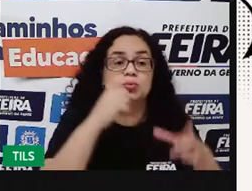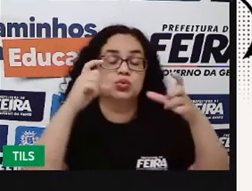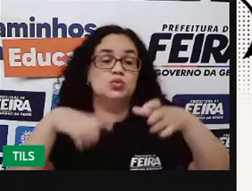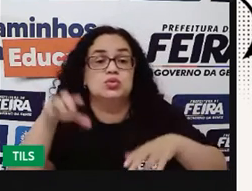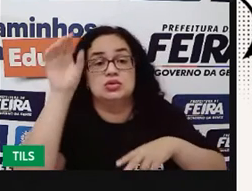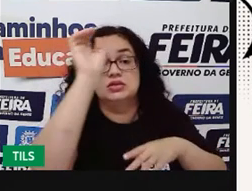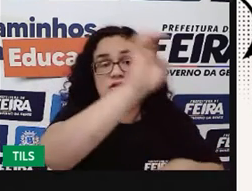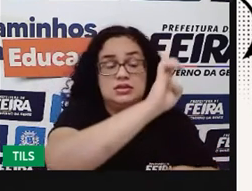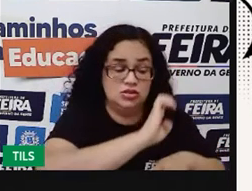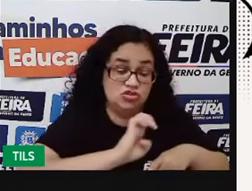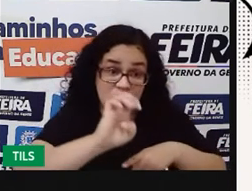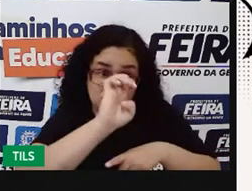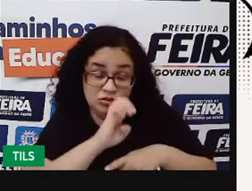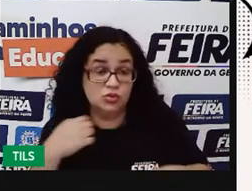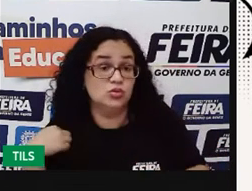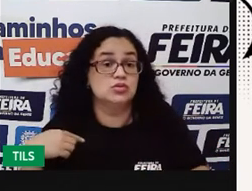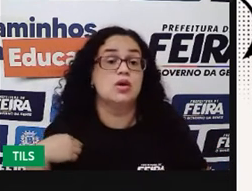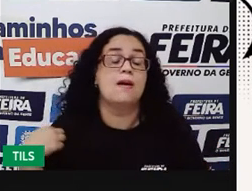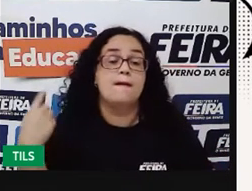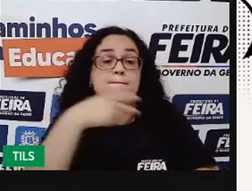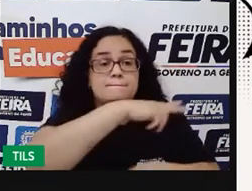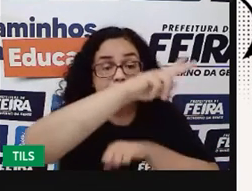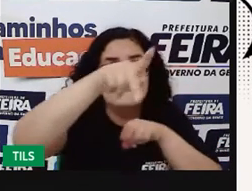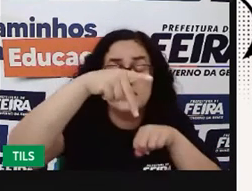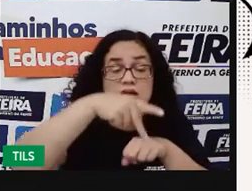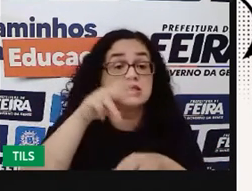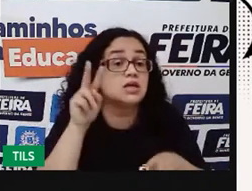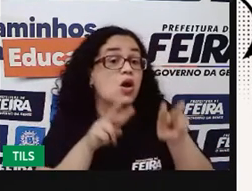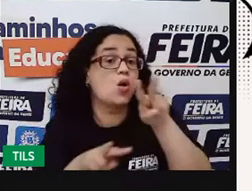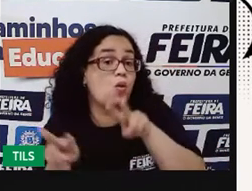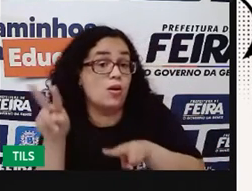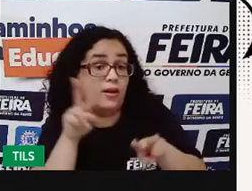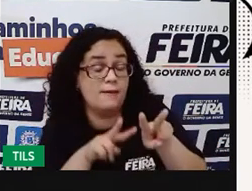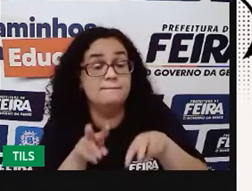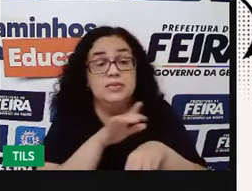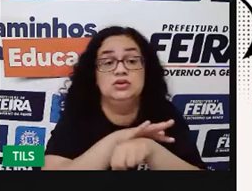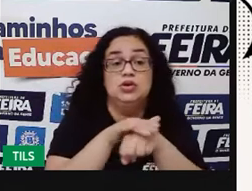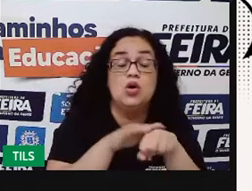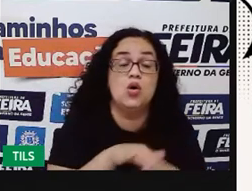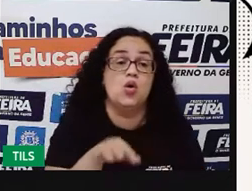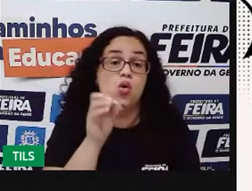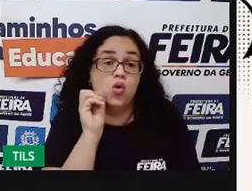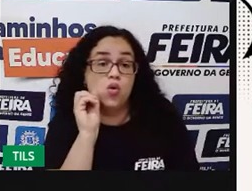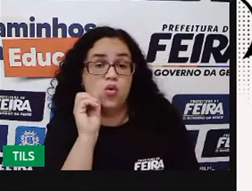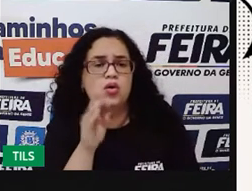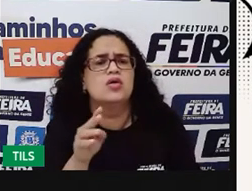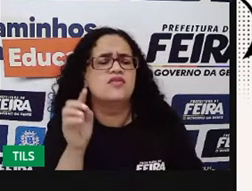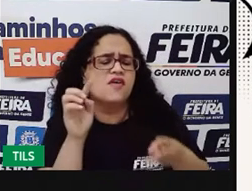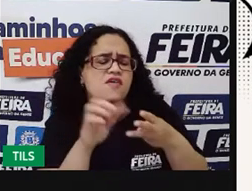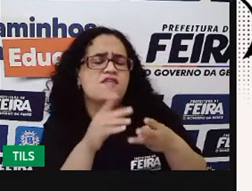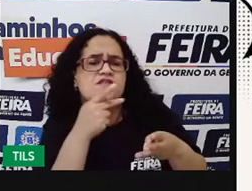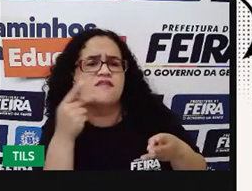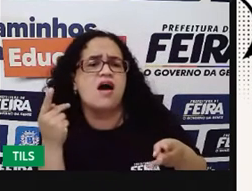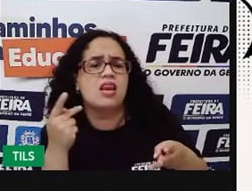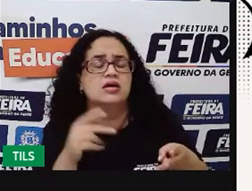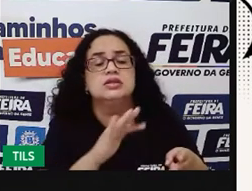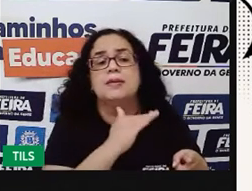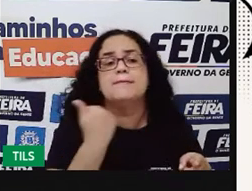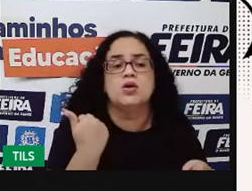estado, no nosso país ou no mundo. Então, a gente está observando a doença. Certo? Quando a gente fala de